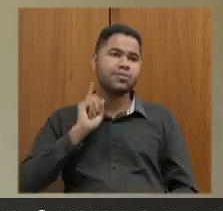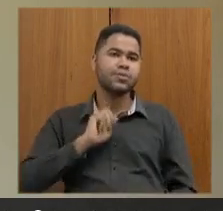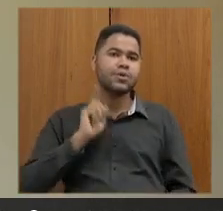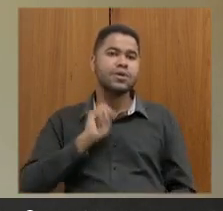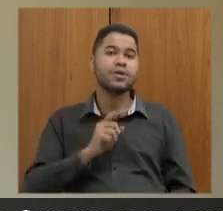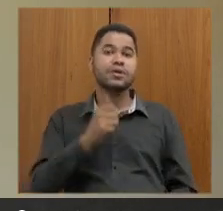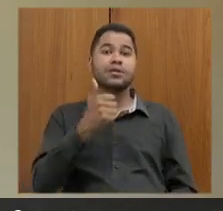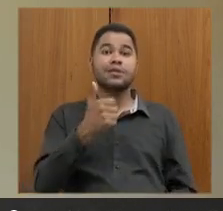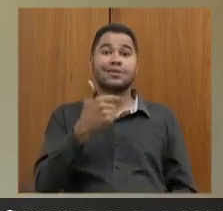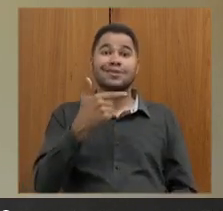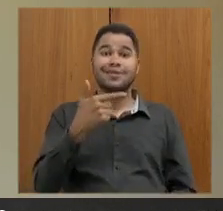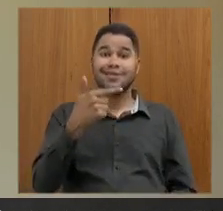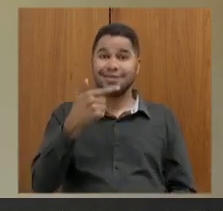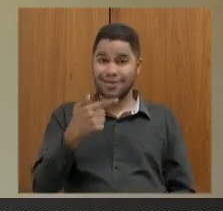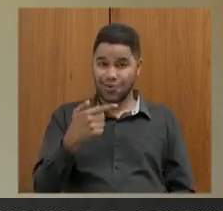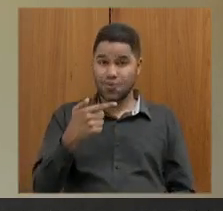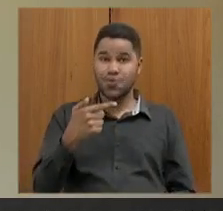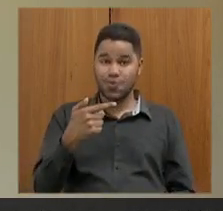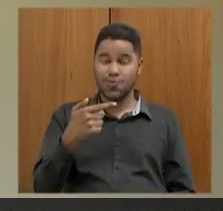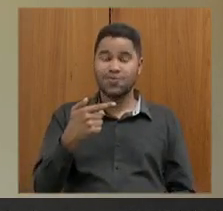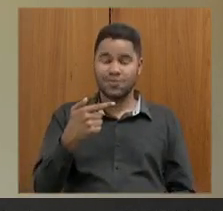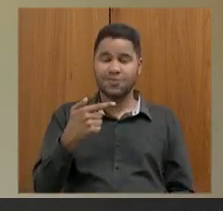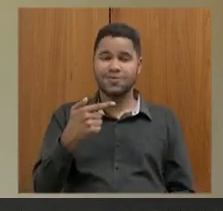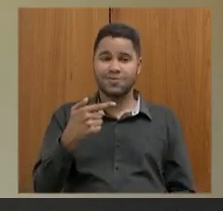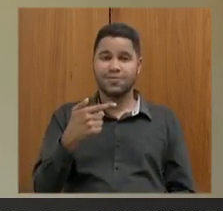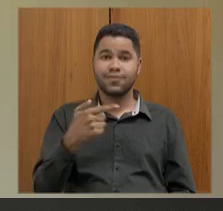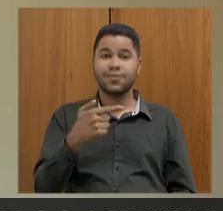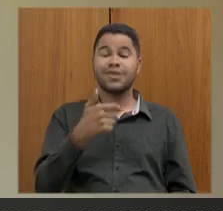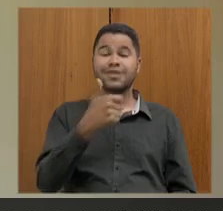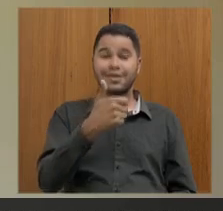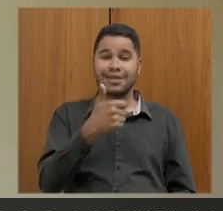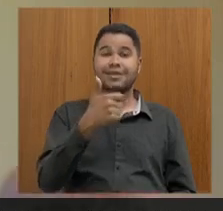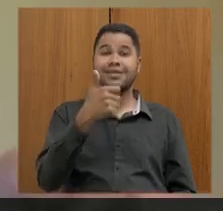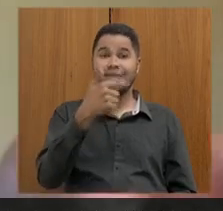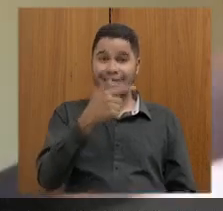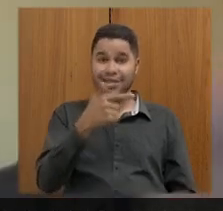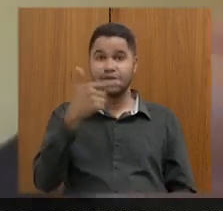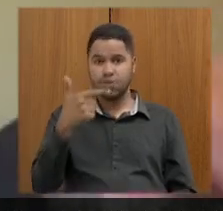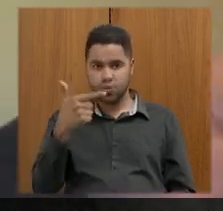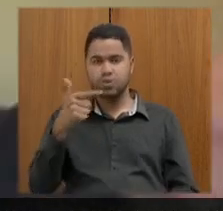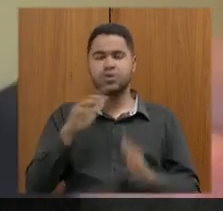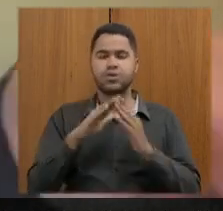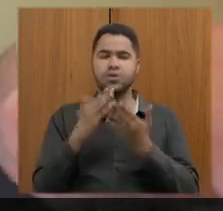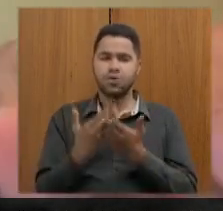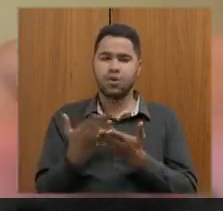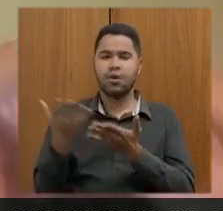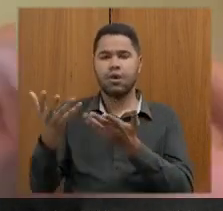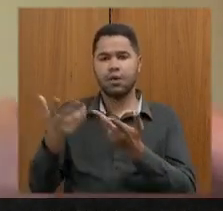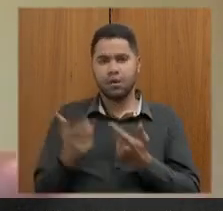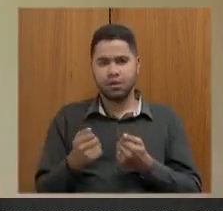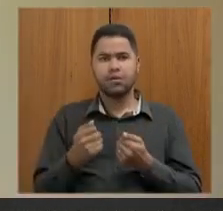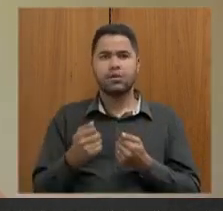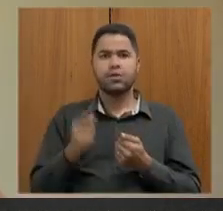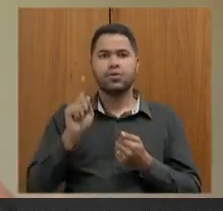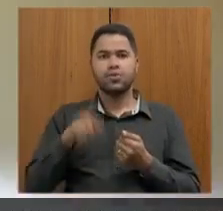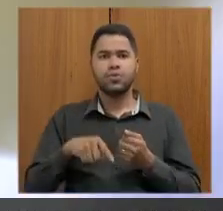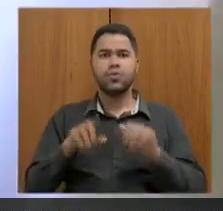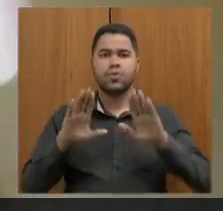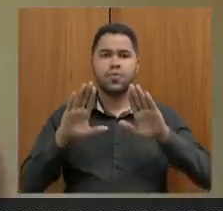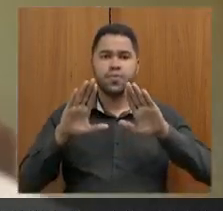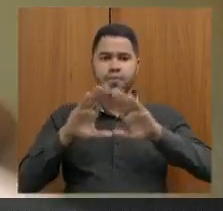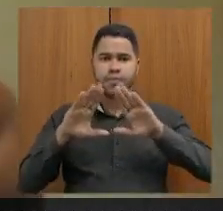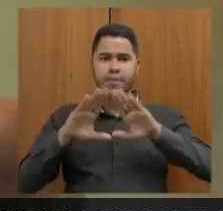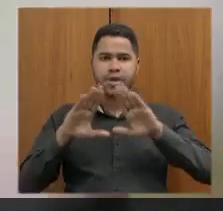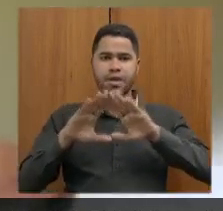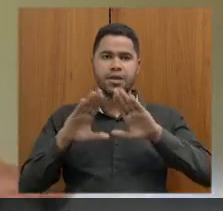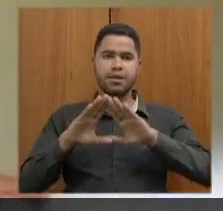172 escolas em todo o estado atendido através de emendas parlamentares o